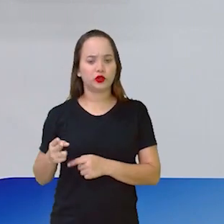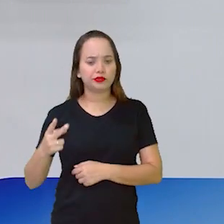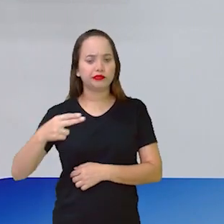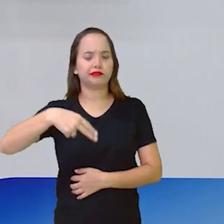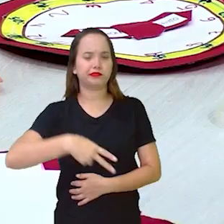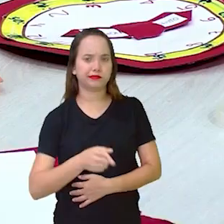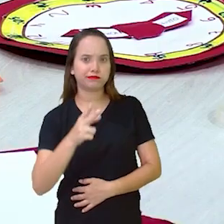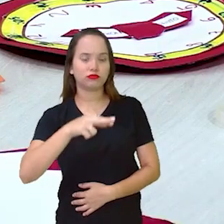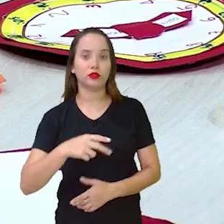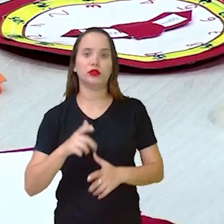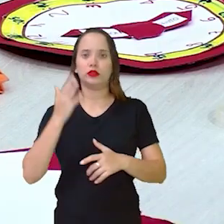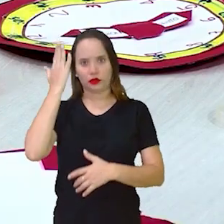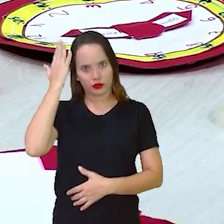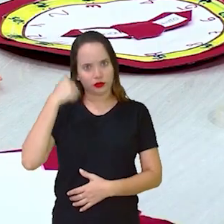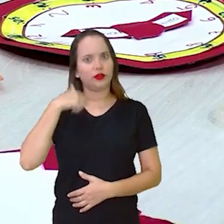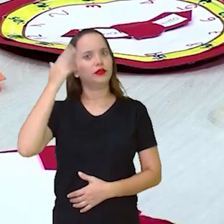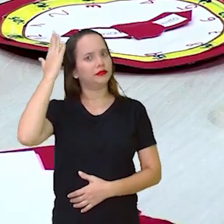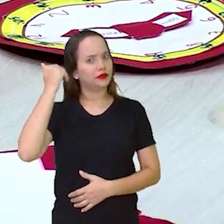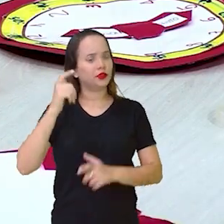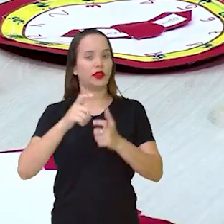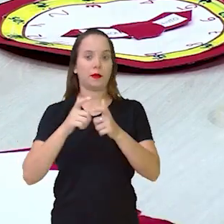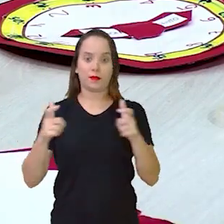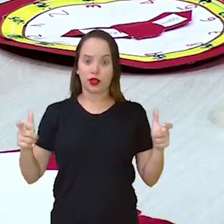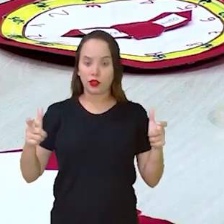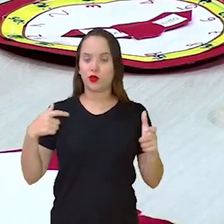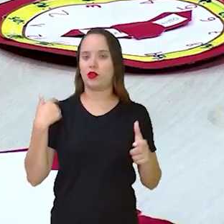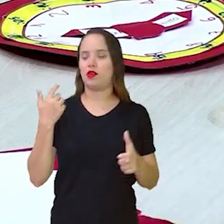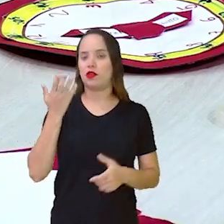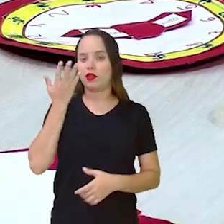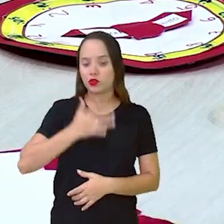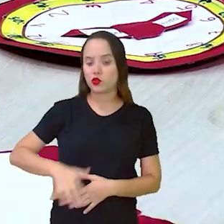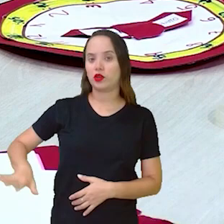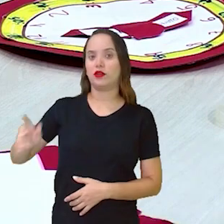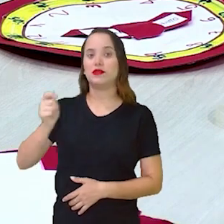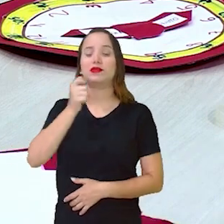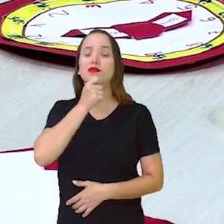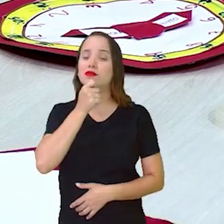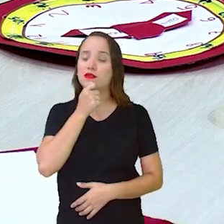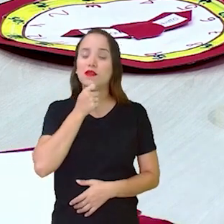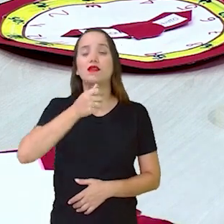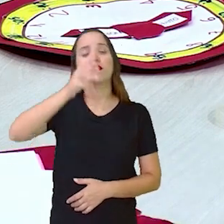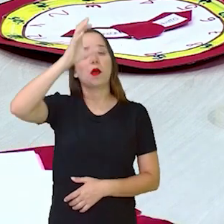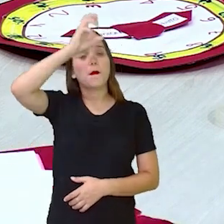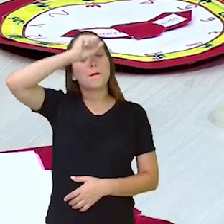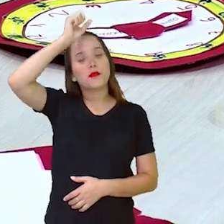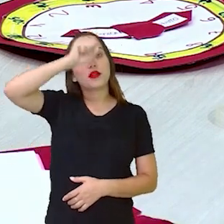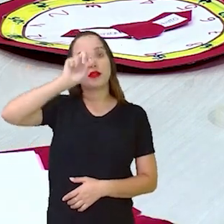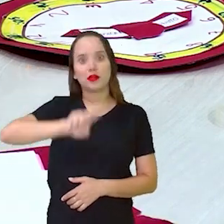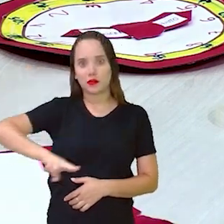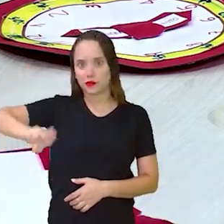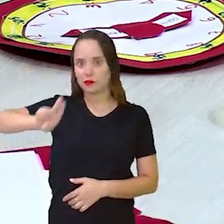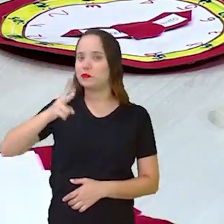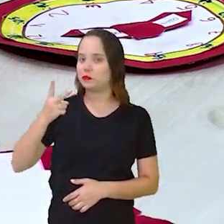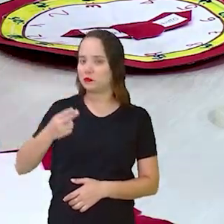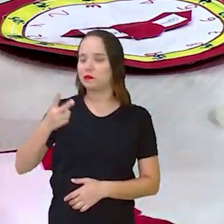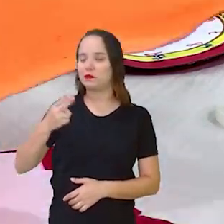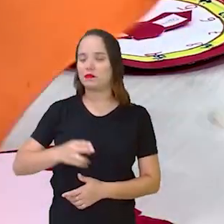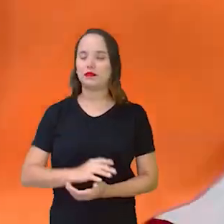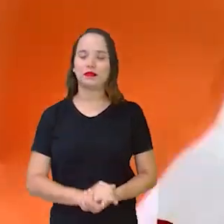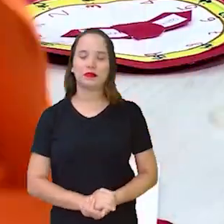E a maioria das crianças, da nossa turrinha, ainda está aprendendo a usar a tesoura.